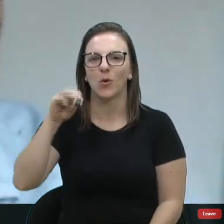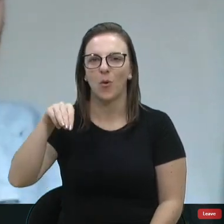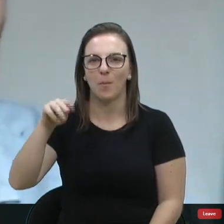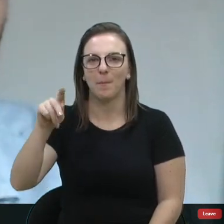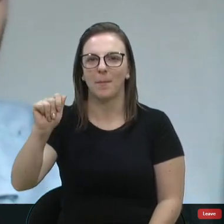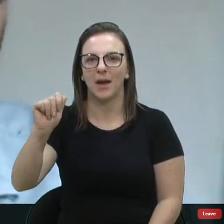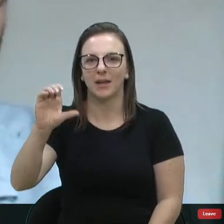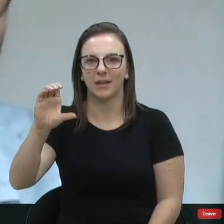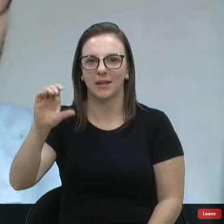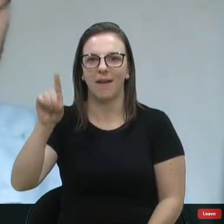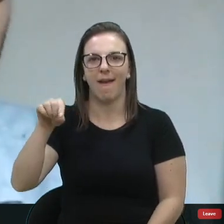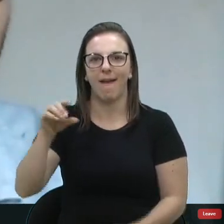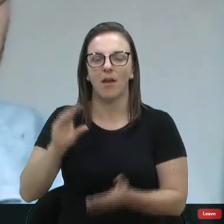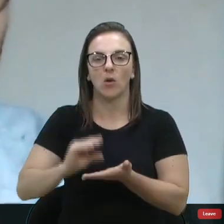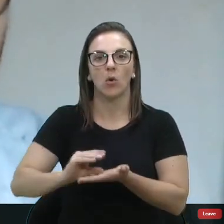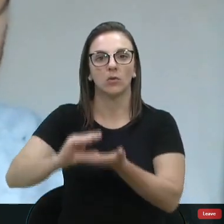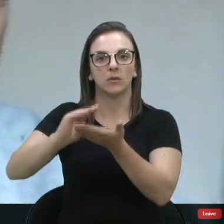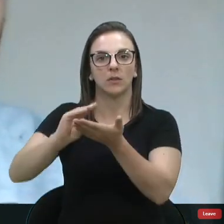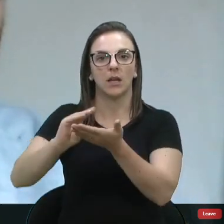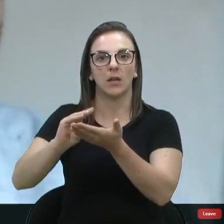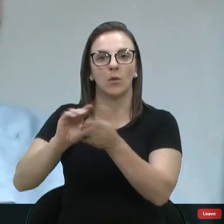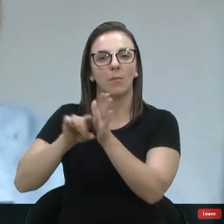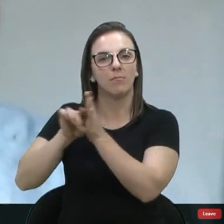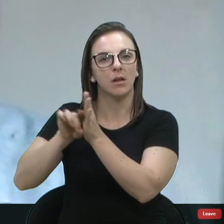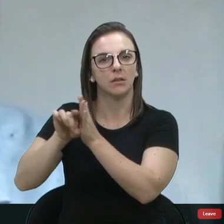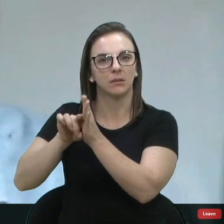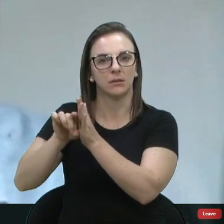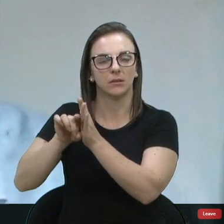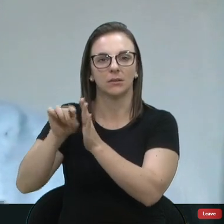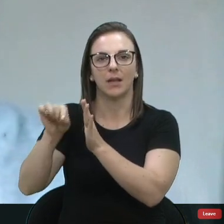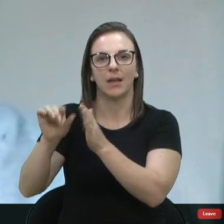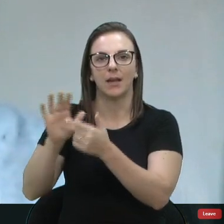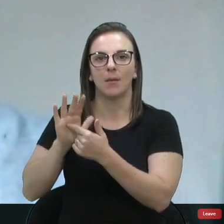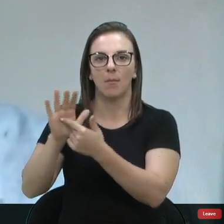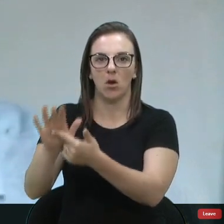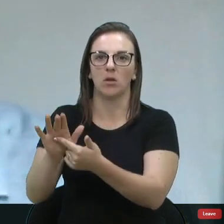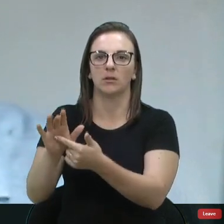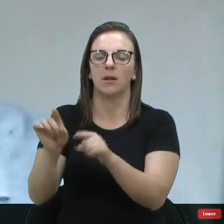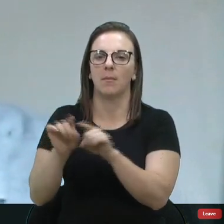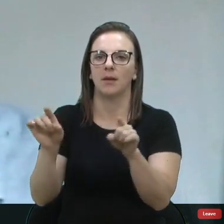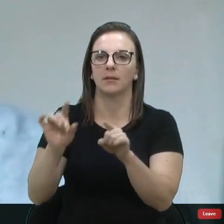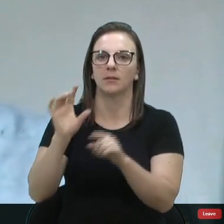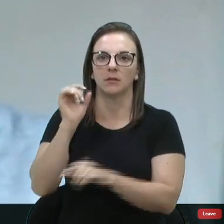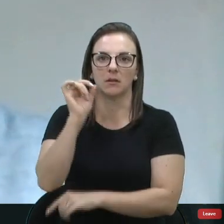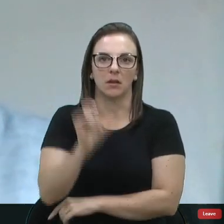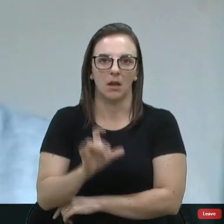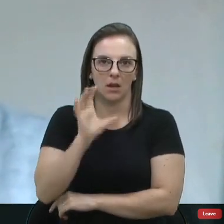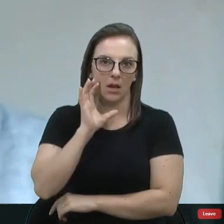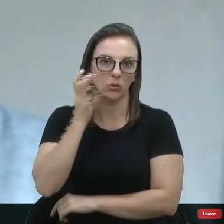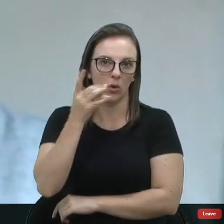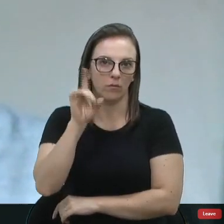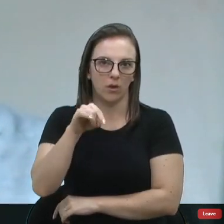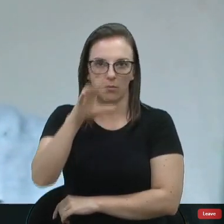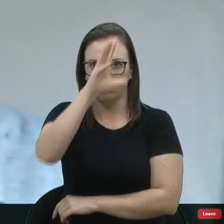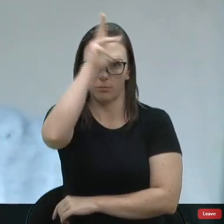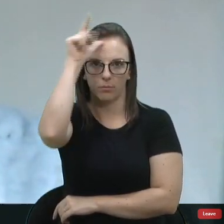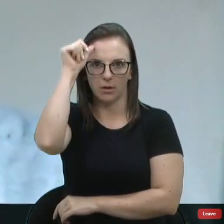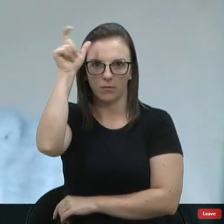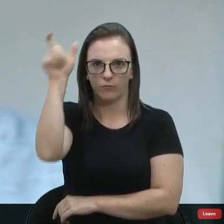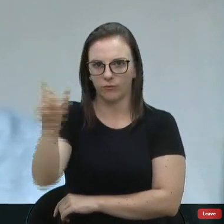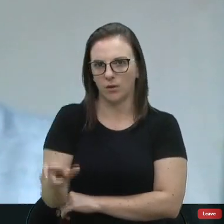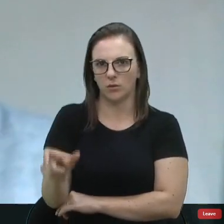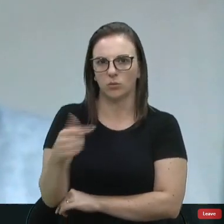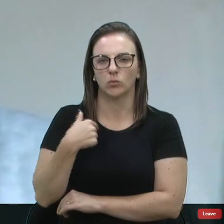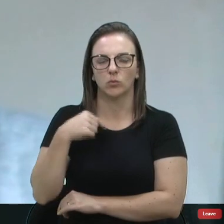estabelece os relatórios e os pareceres e cabe ao prefeito seguir ou não. Então, aqui a gente quer analisar essas questões todas.